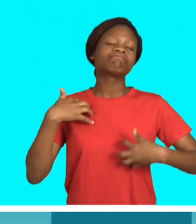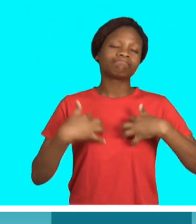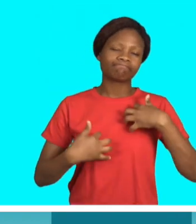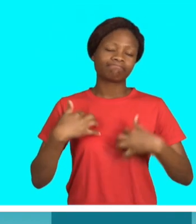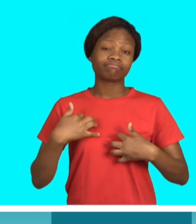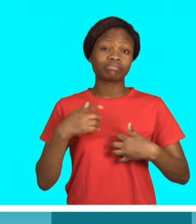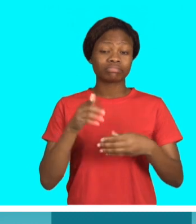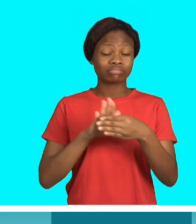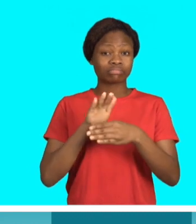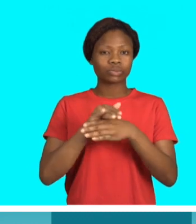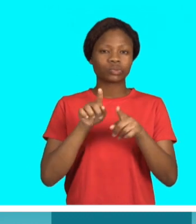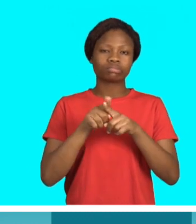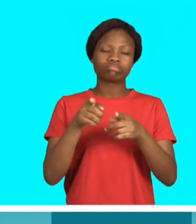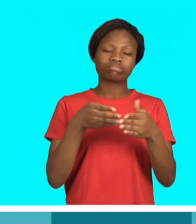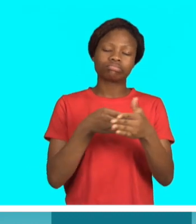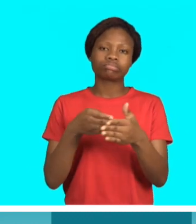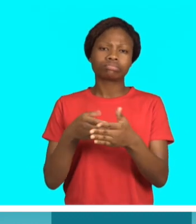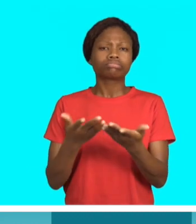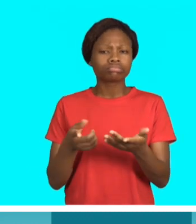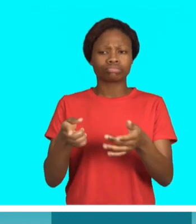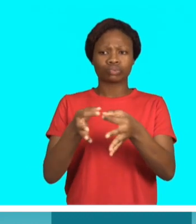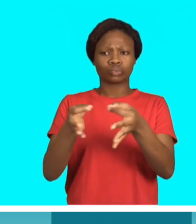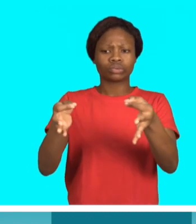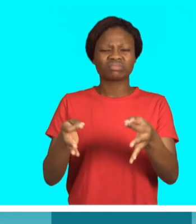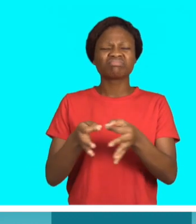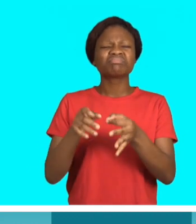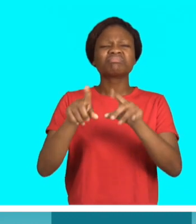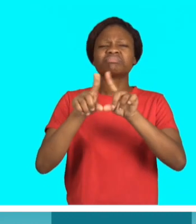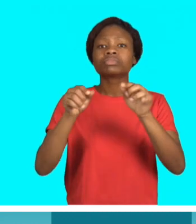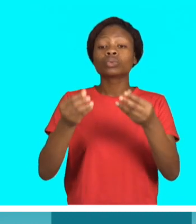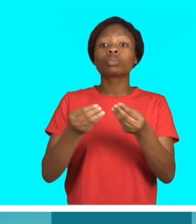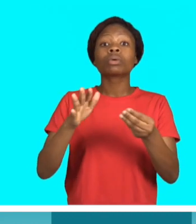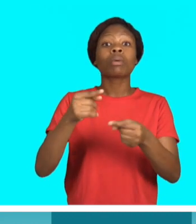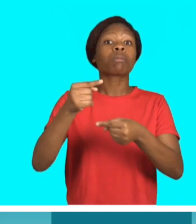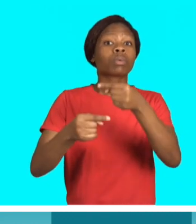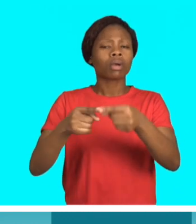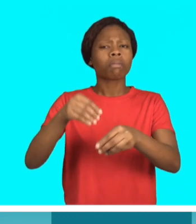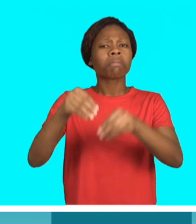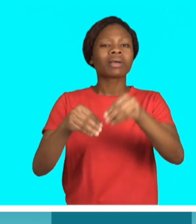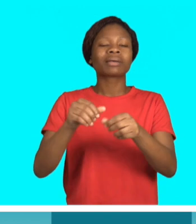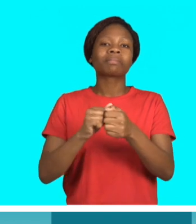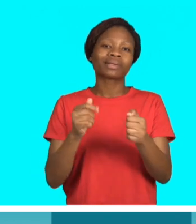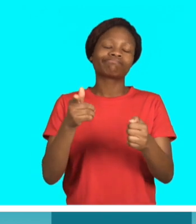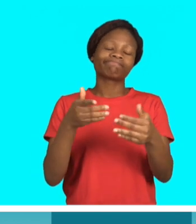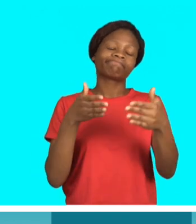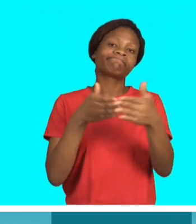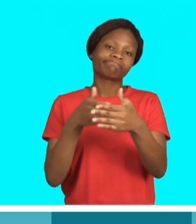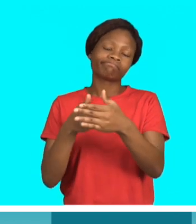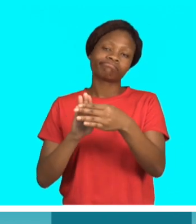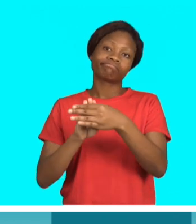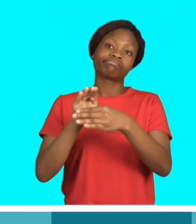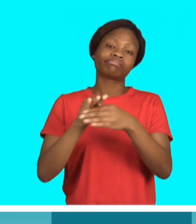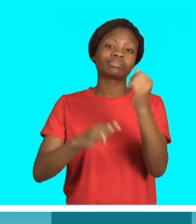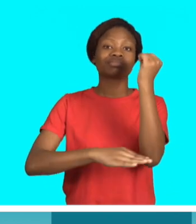Uma das maiores preocupações das pessoas com deficiência é a acessibilidade a edifícios e documentos sobre o processo eleitoral.